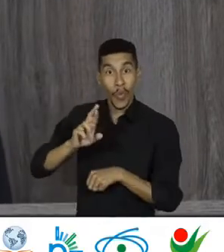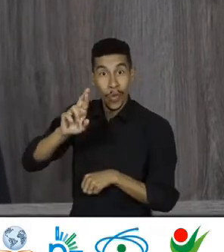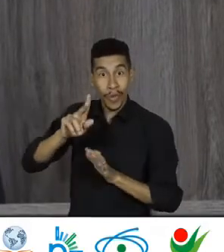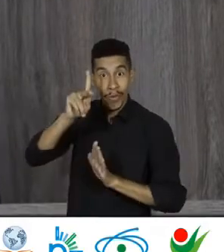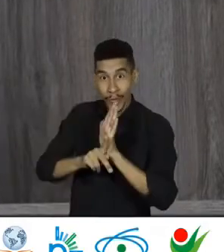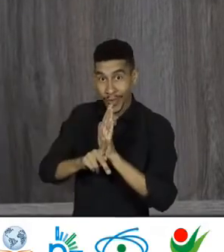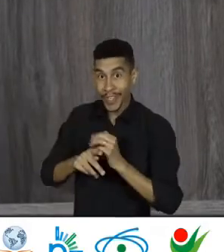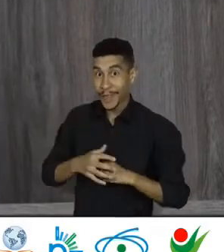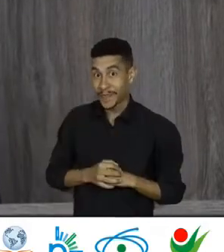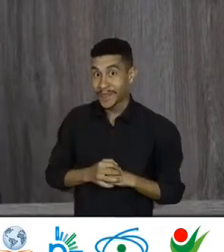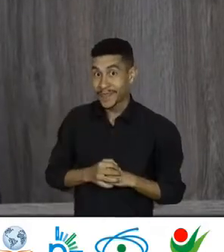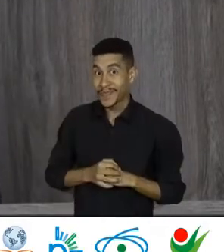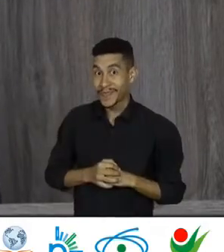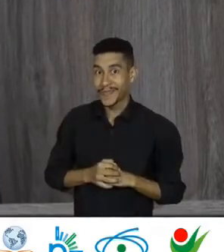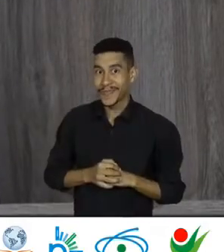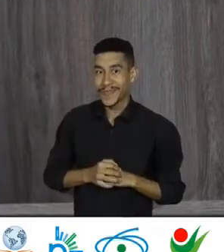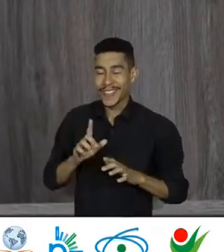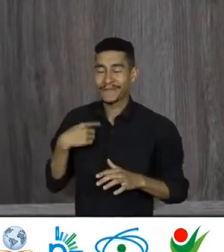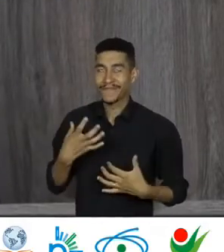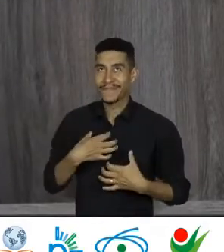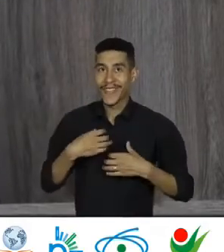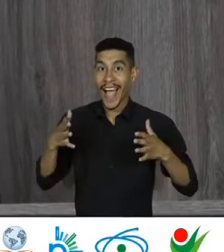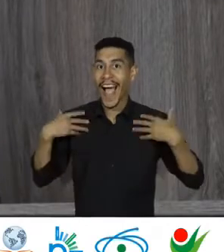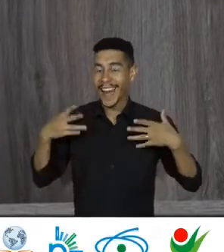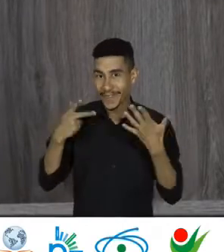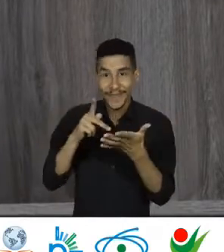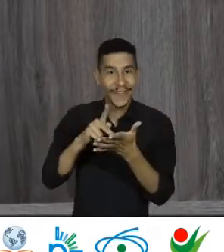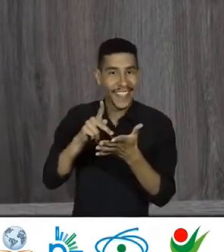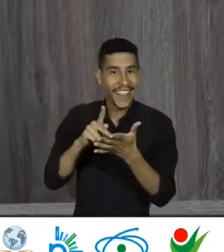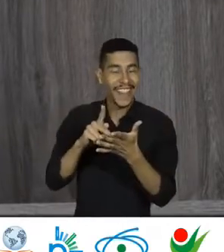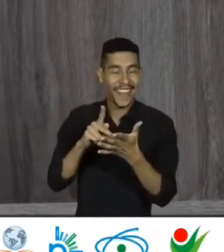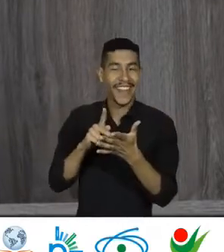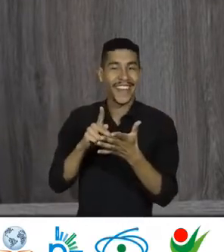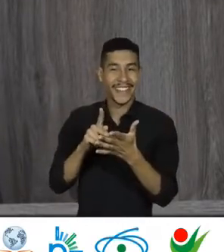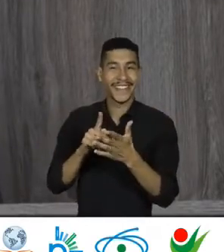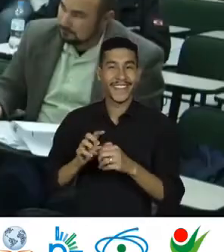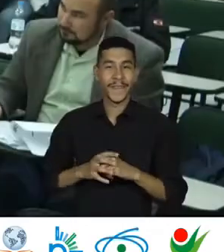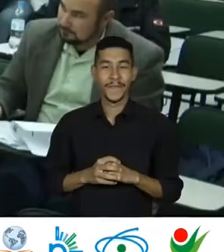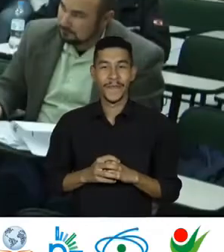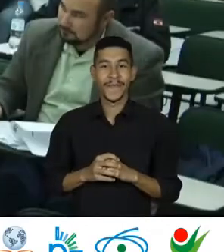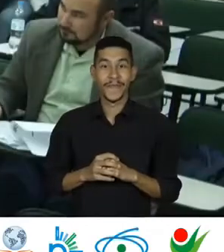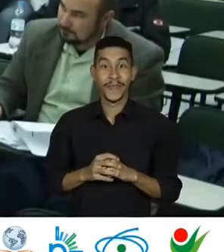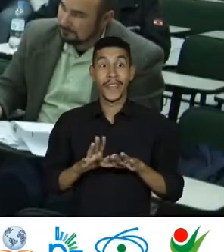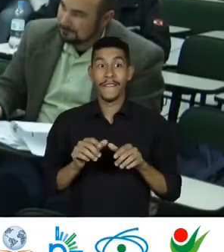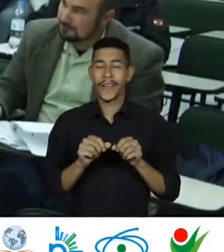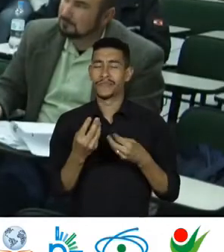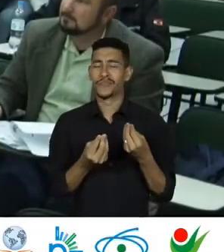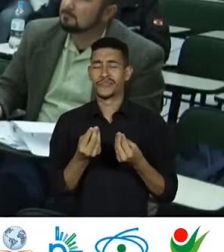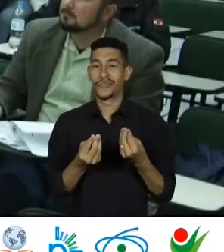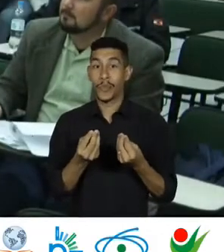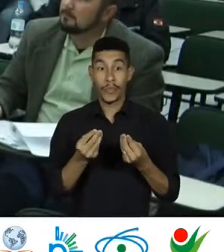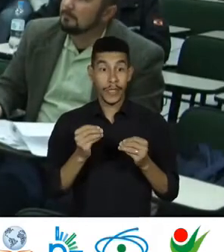Motivo que nos alegra e que também torna este evento